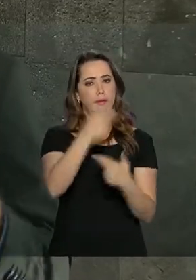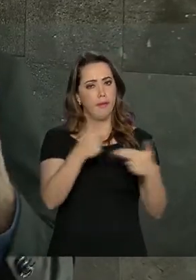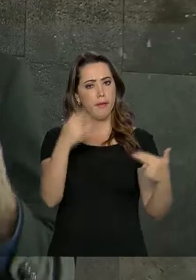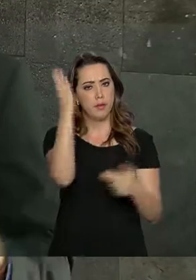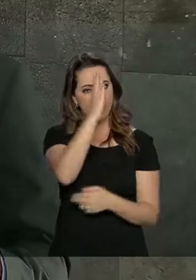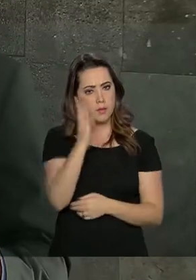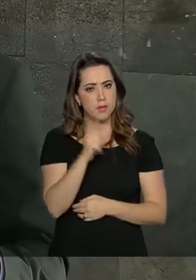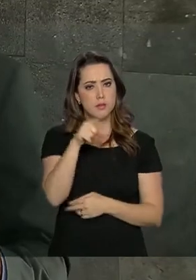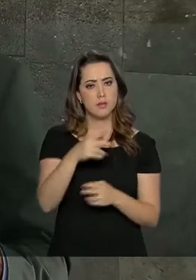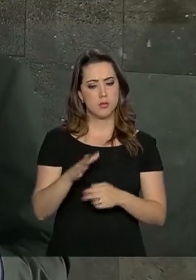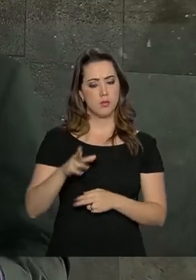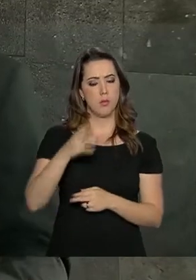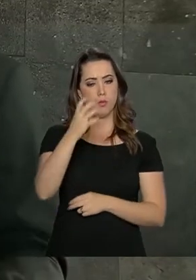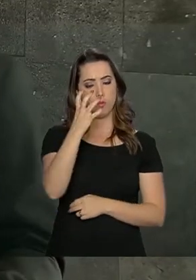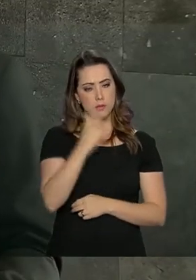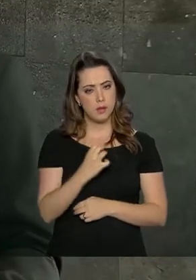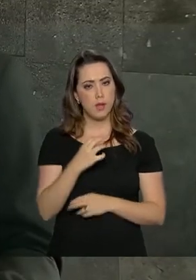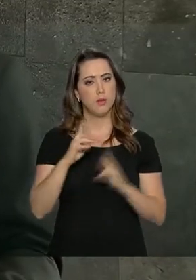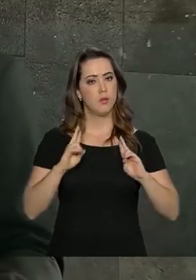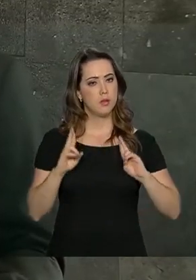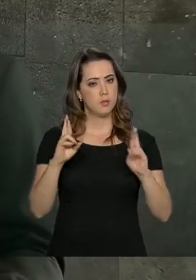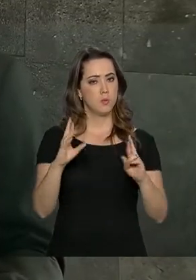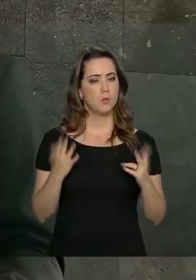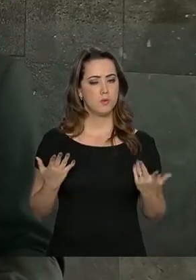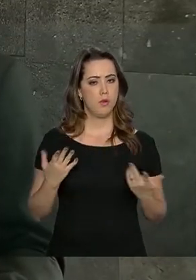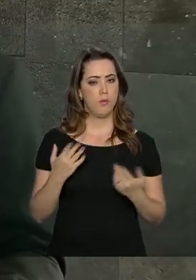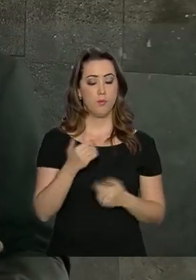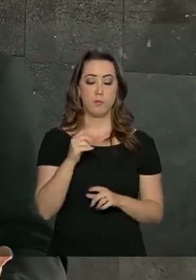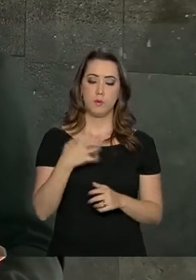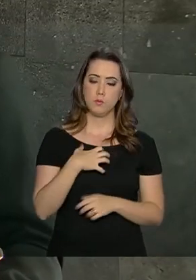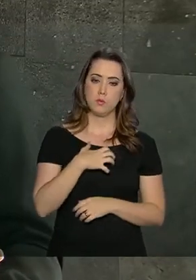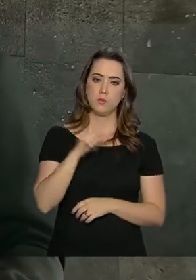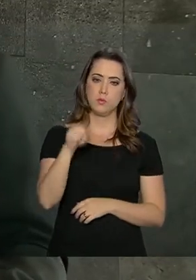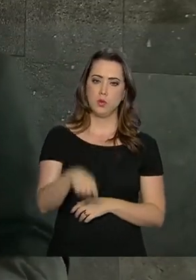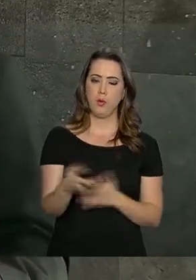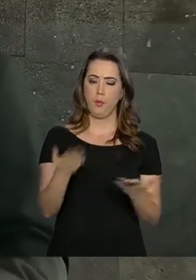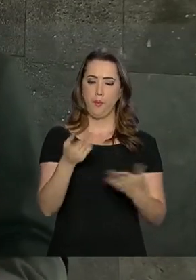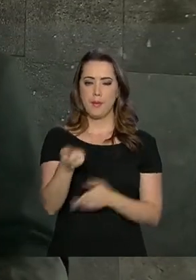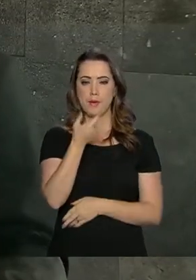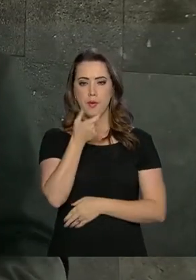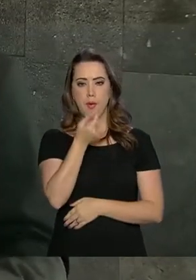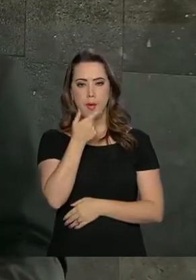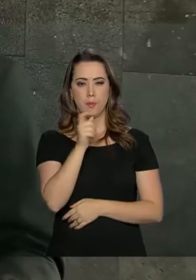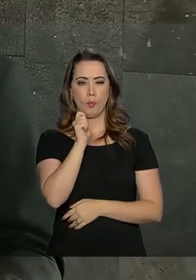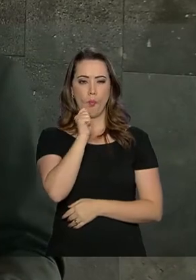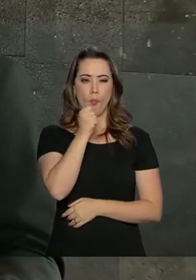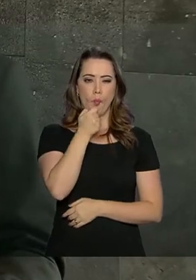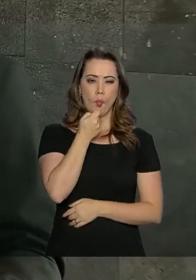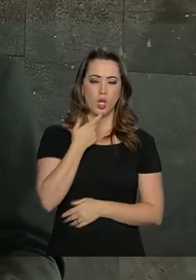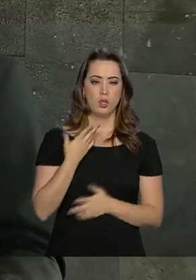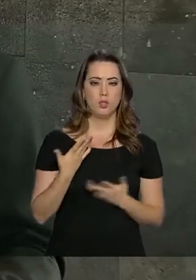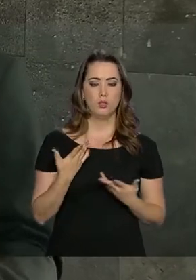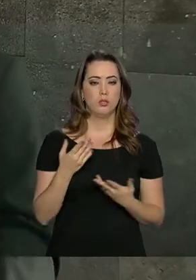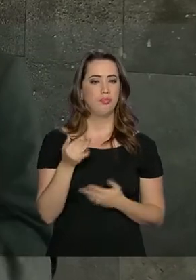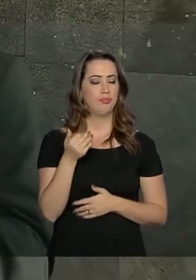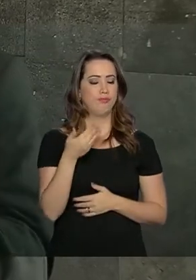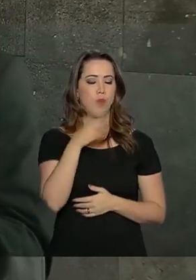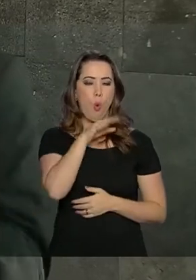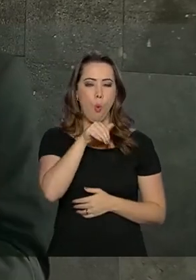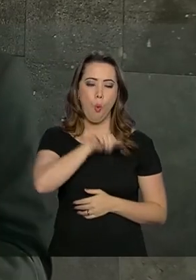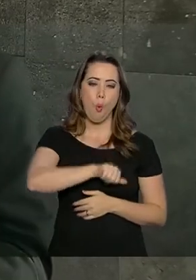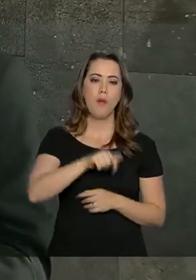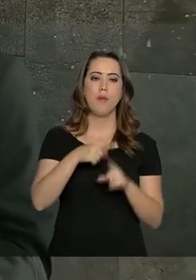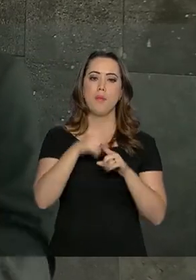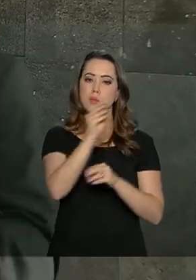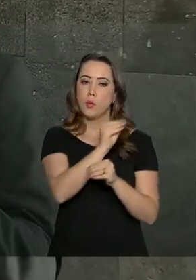tratadas de uma forma mais responsável pelo Estado. Eu sinto que é como se fosse um remédio. Amargo, ruim de tomar, mas que é para tratar